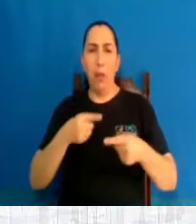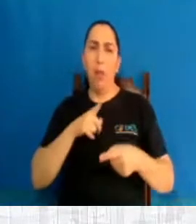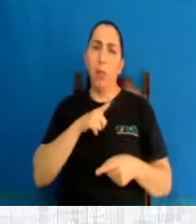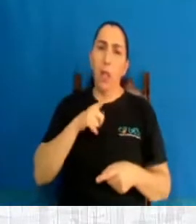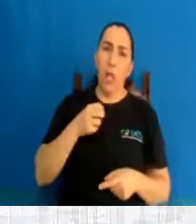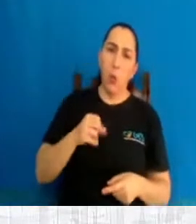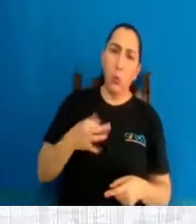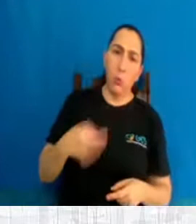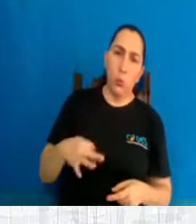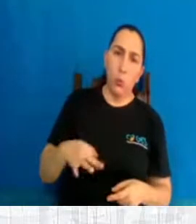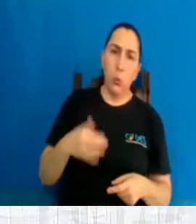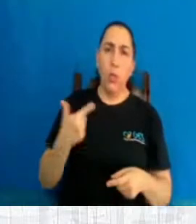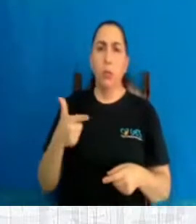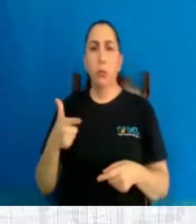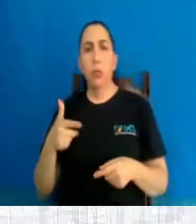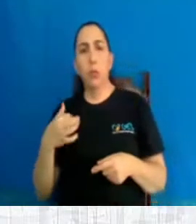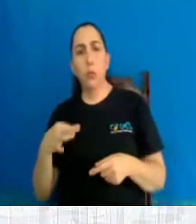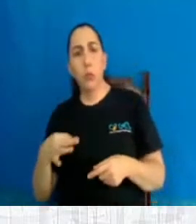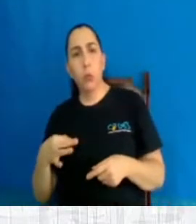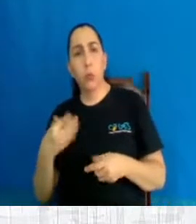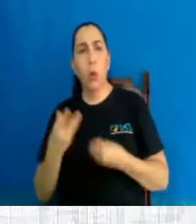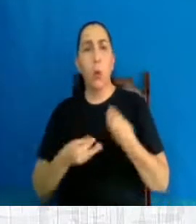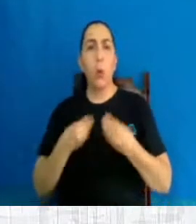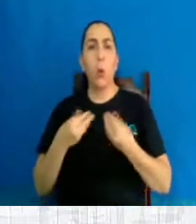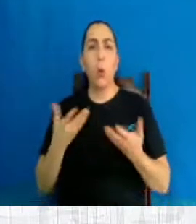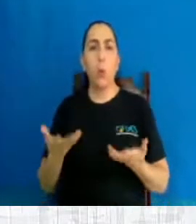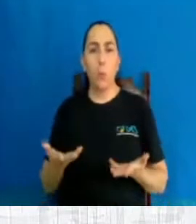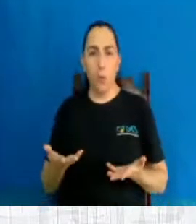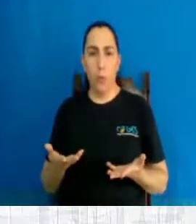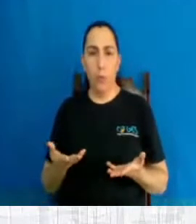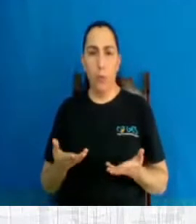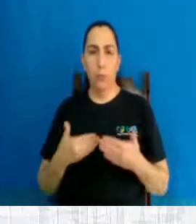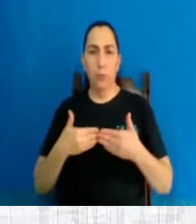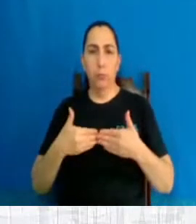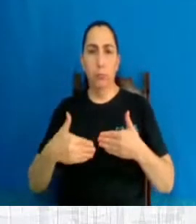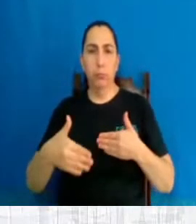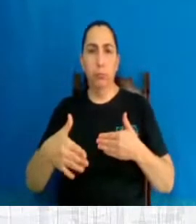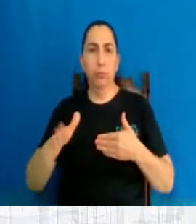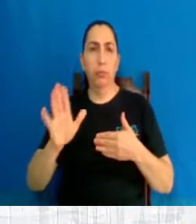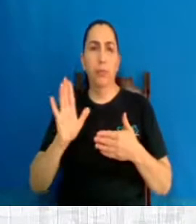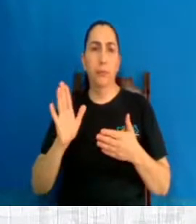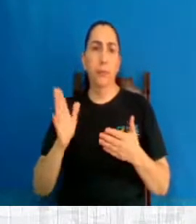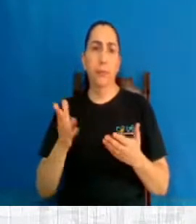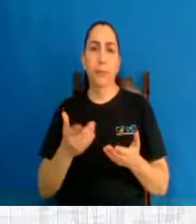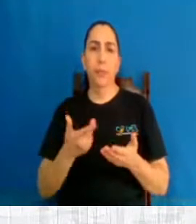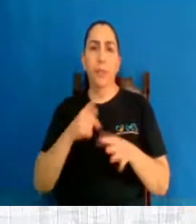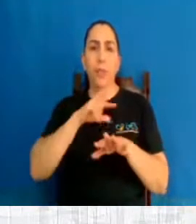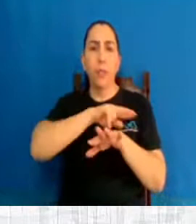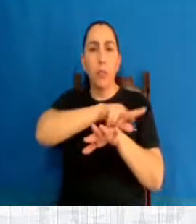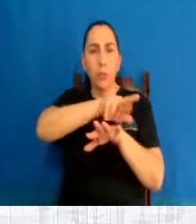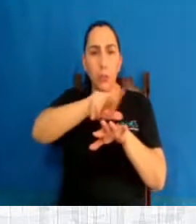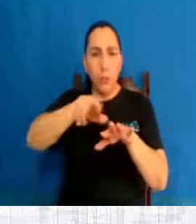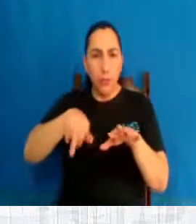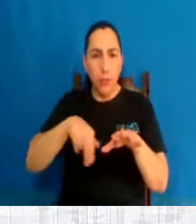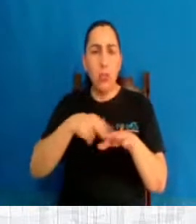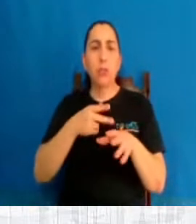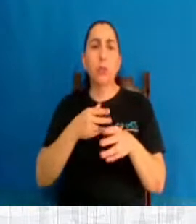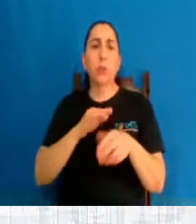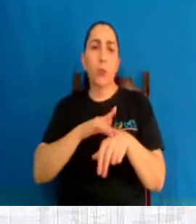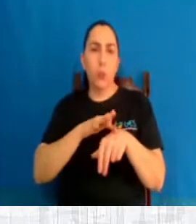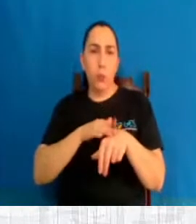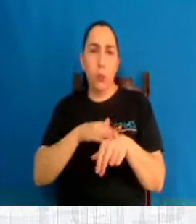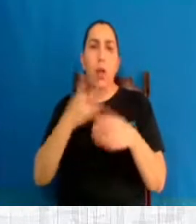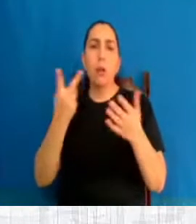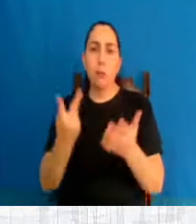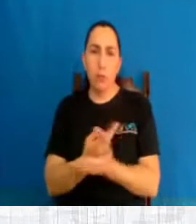doenças que tiram a sensação de dor, como essas aqui, como a síndrome de nanopatia, nesse incentivo autonômico,